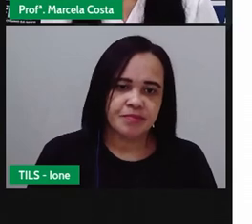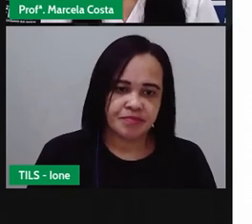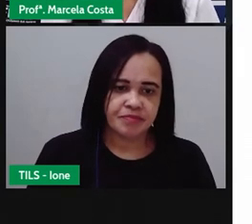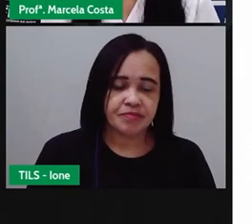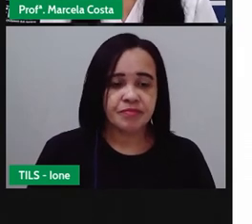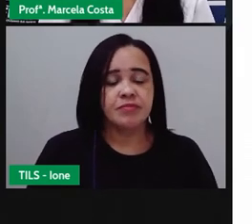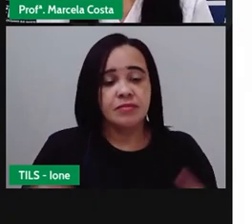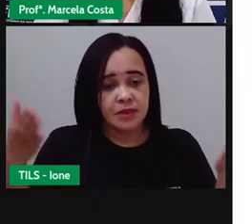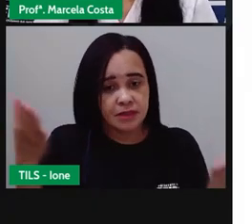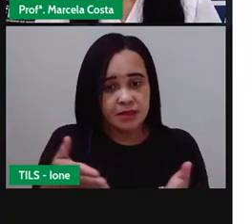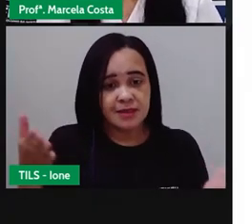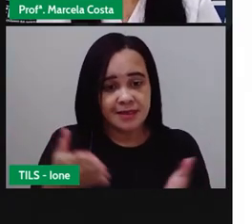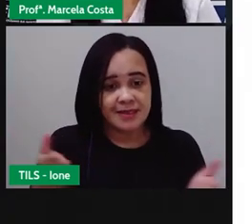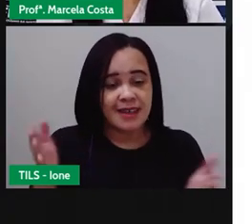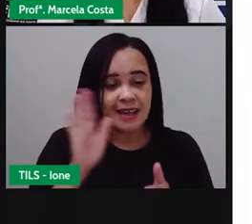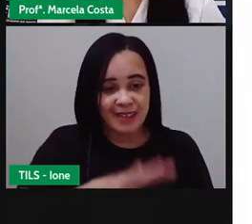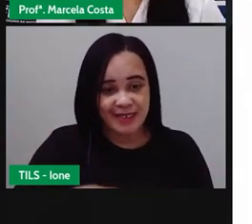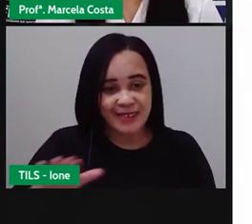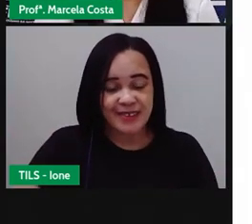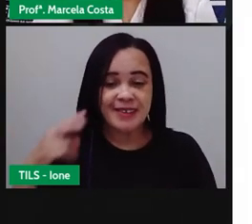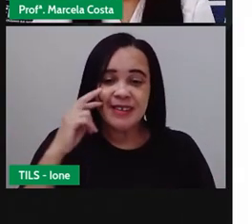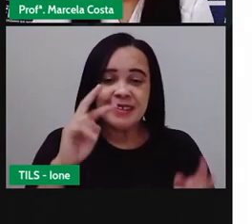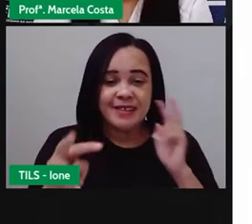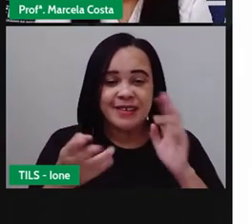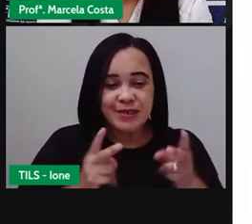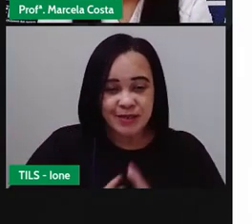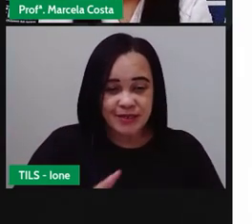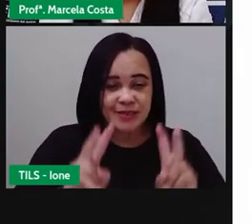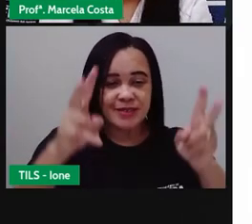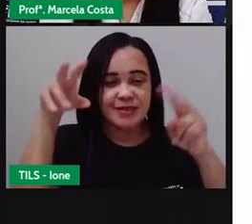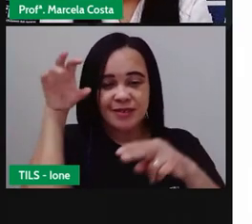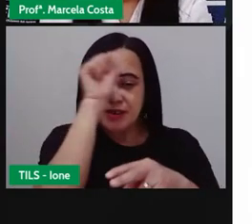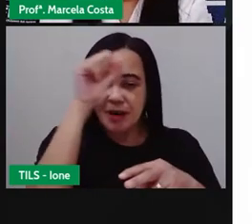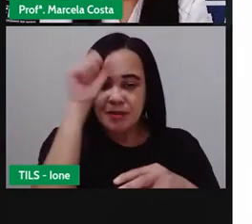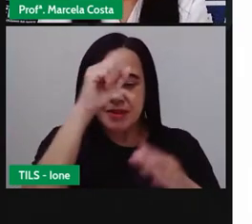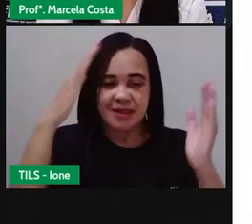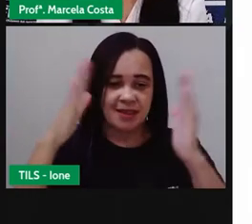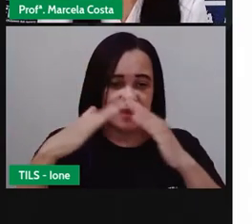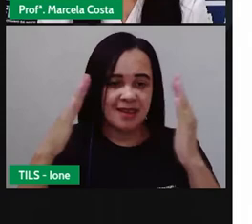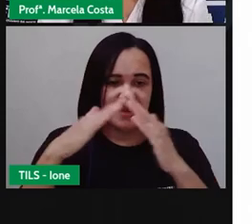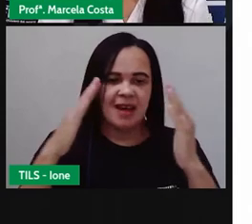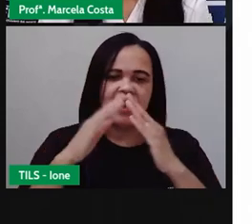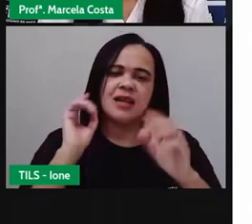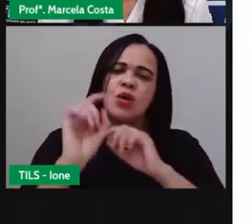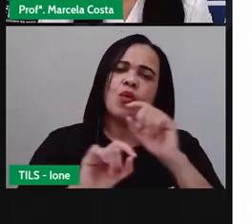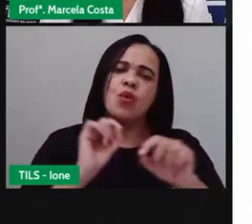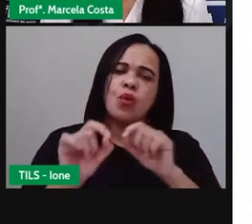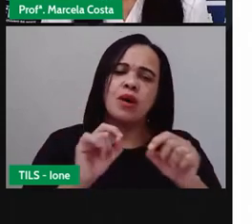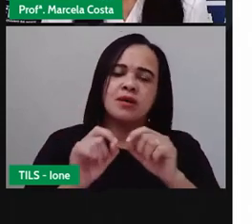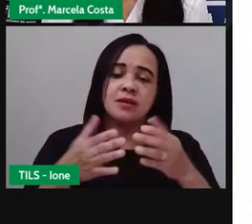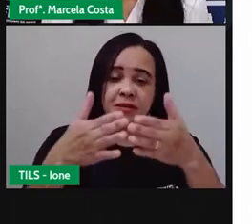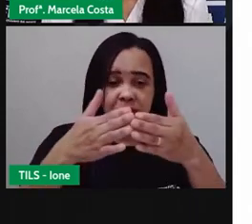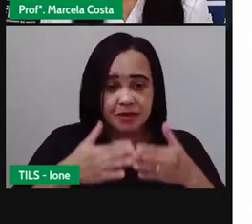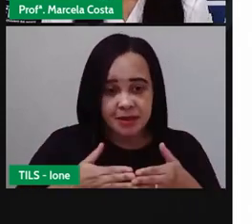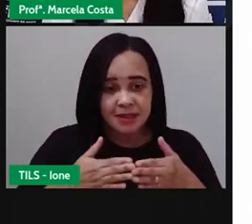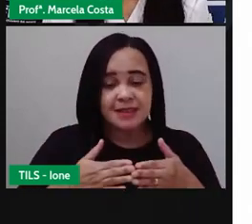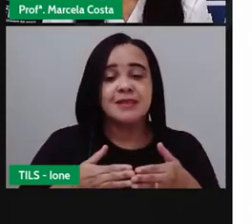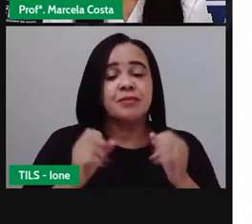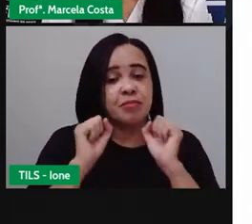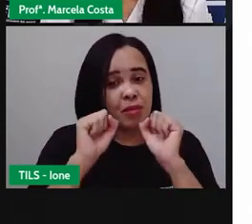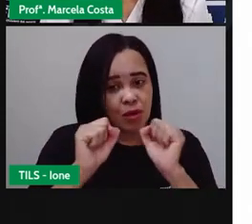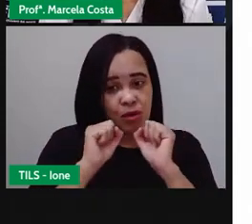Agora, crianças, para que vocês continuem aprendendo em casa, eu vou pedir para que você